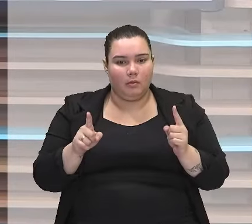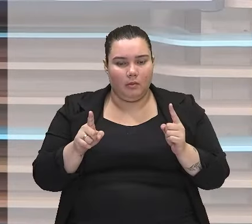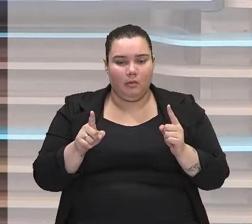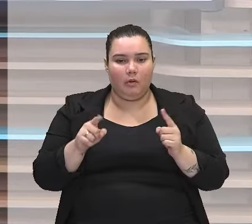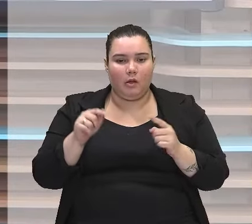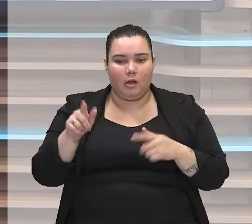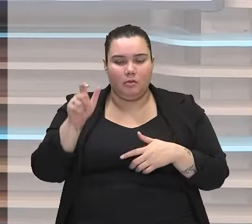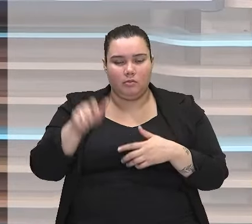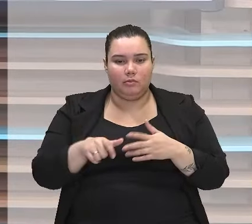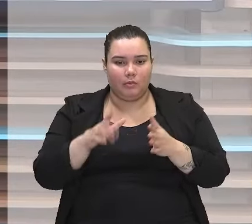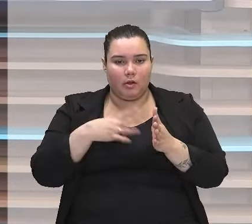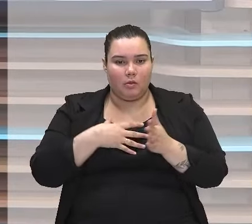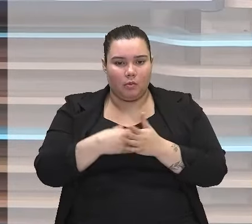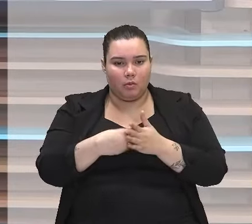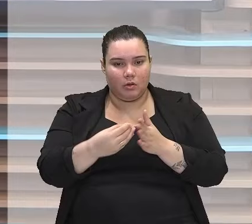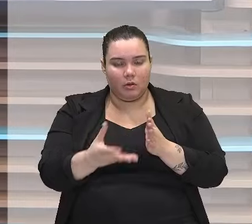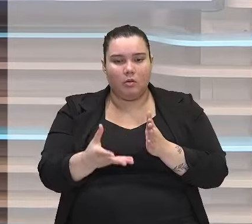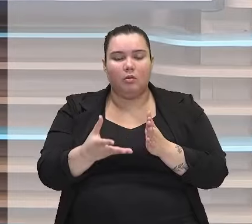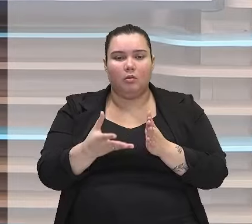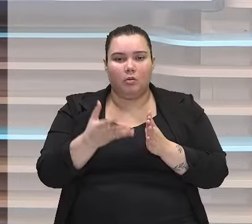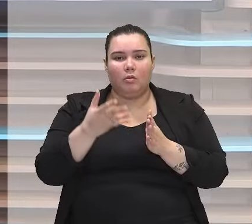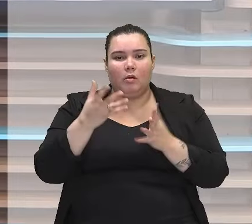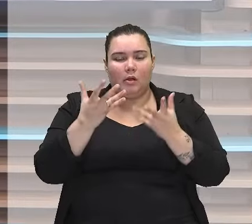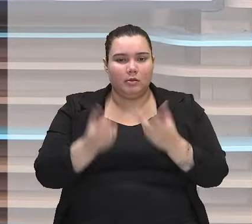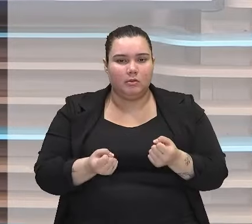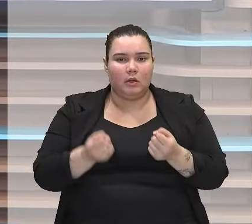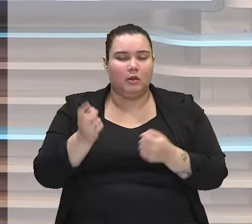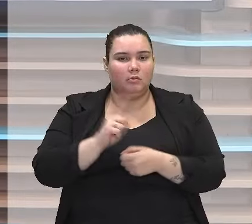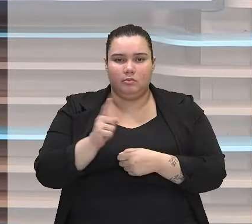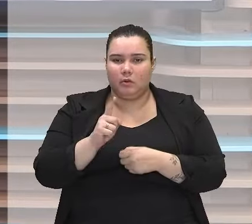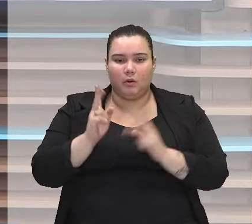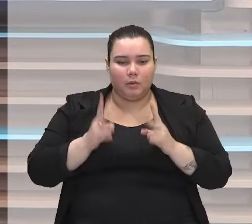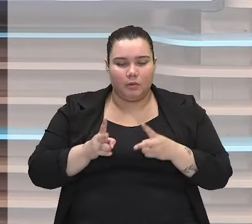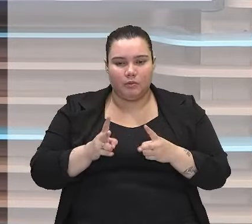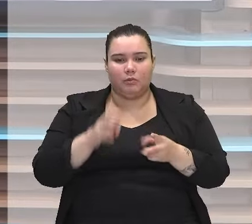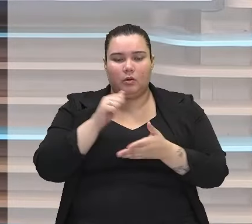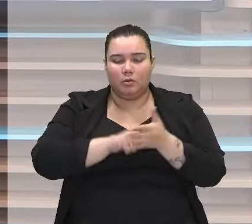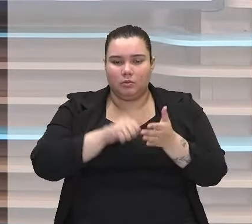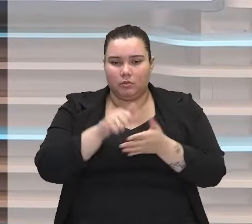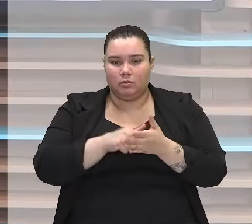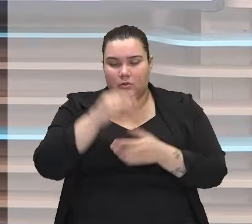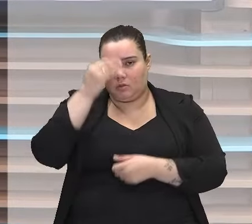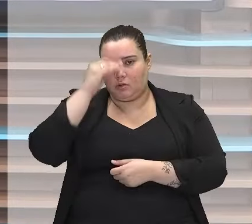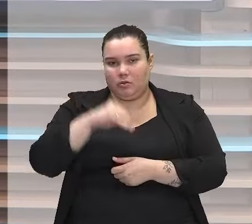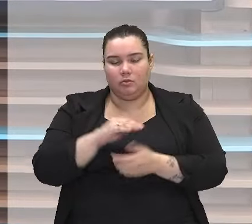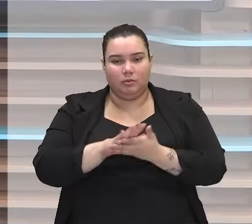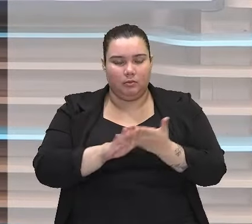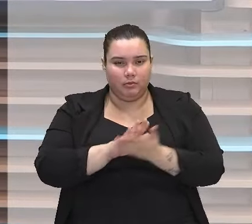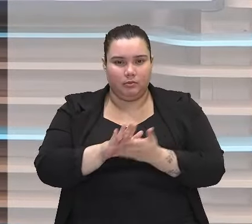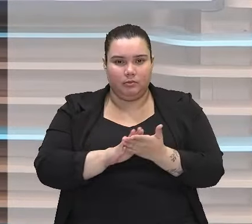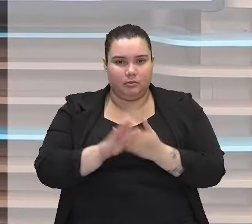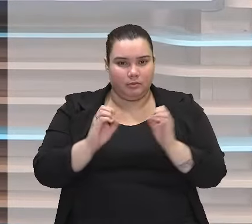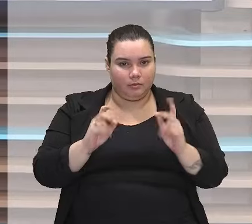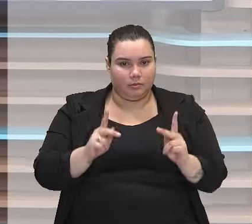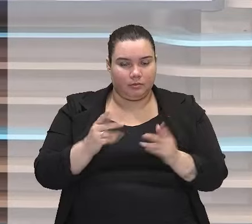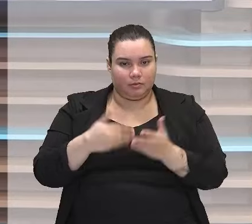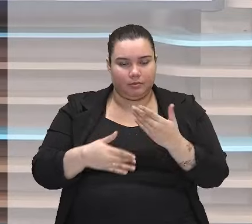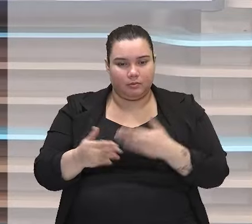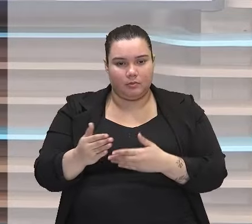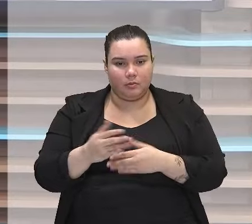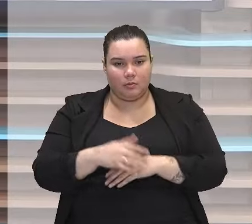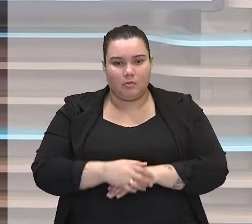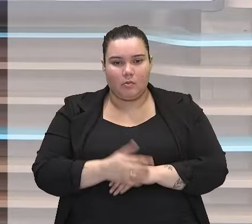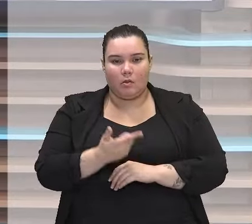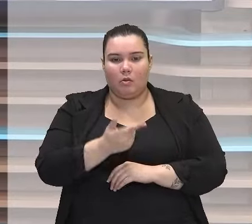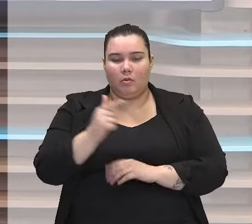eu lírico José vai acatar ou aceitar e vai continuar caminhando. Ok? Vamos seguir? E temos aí mais